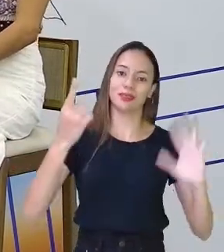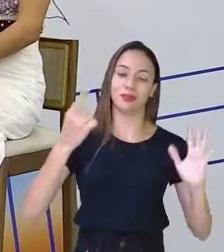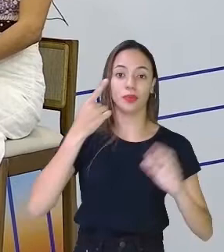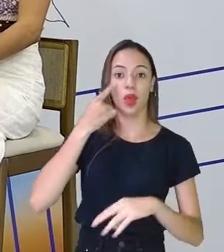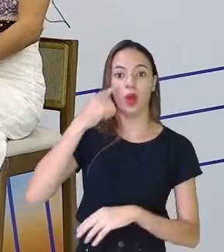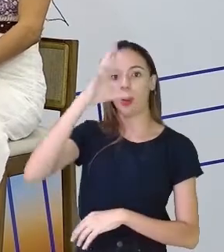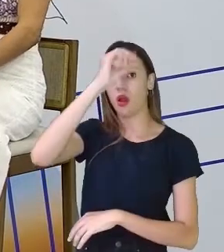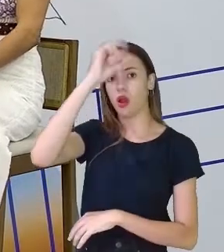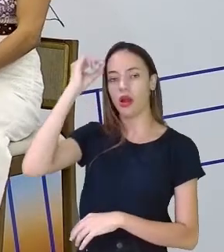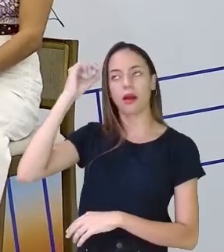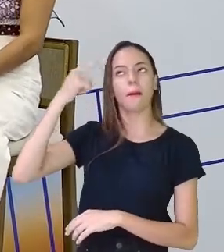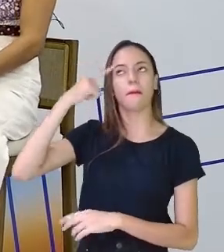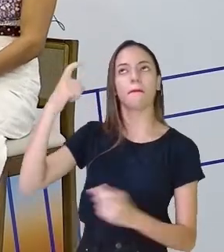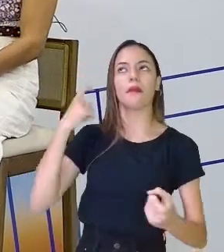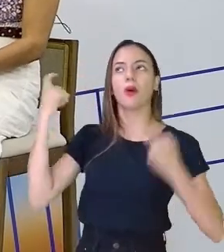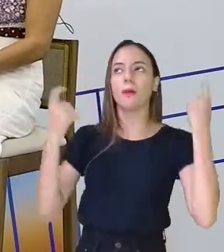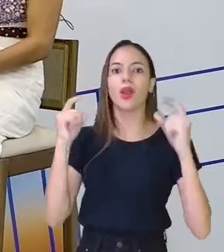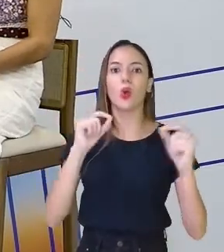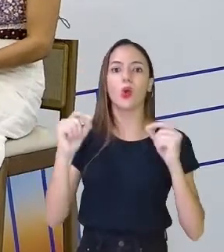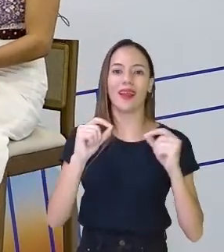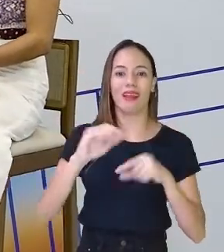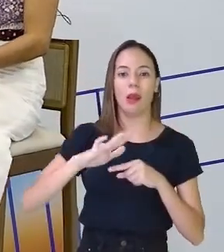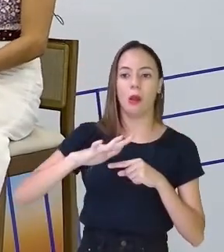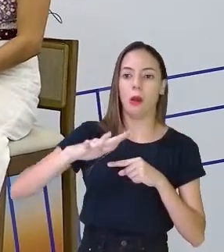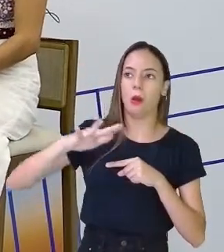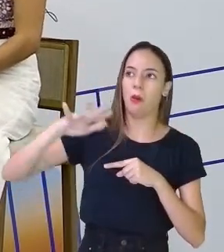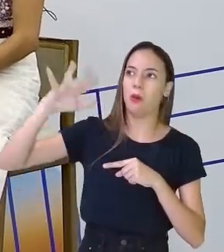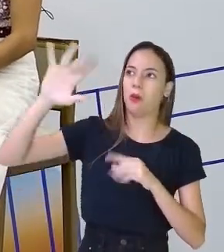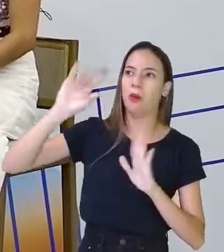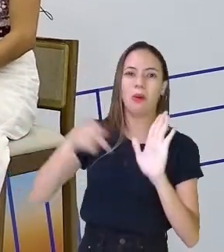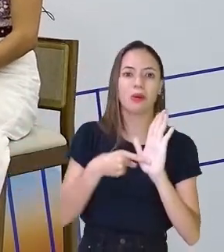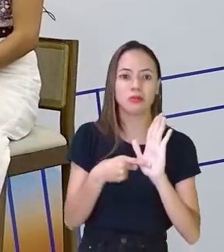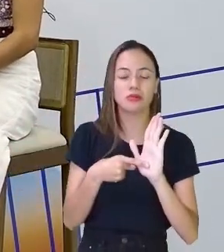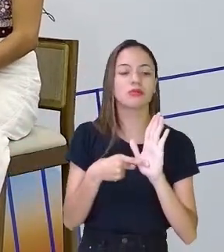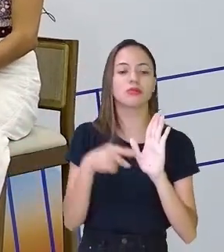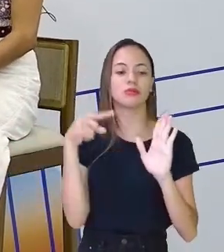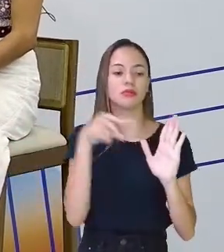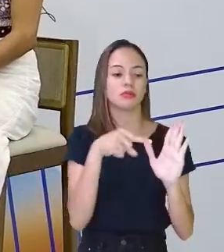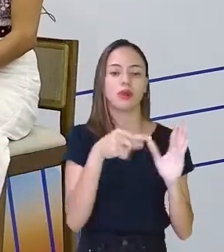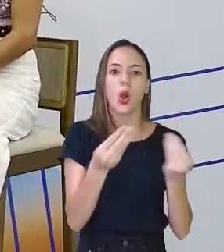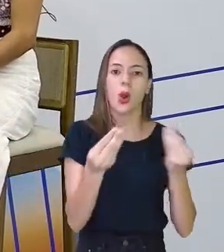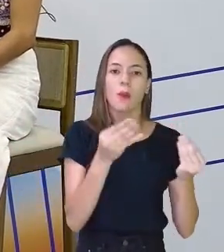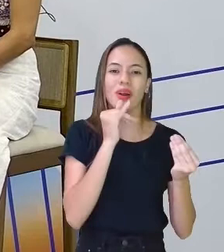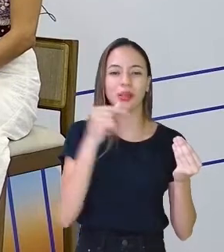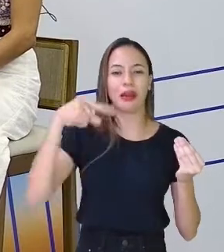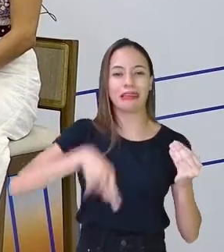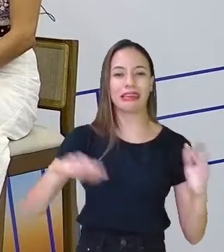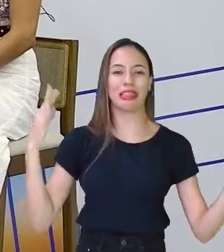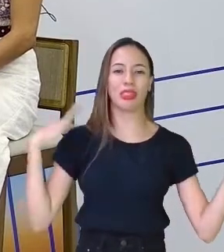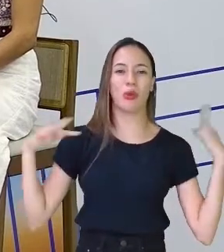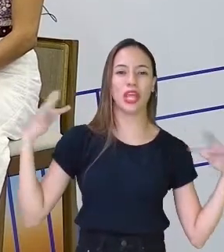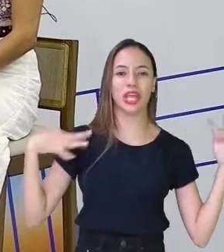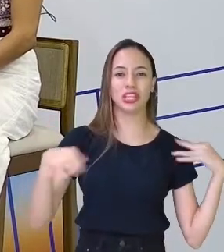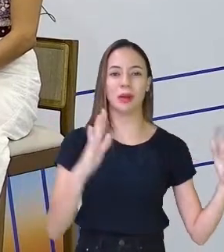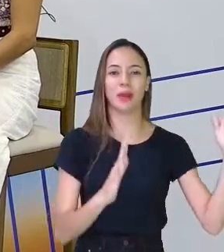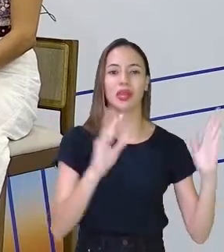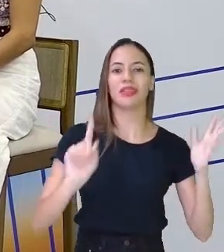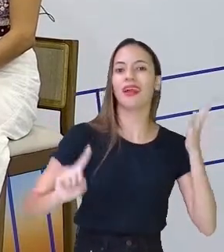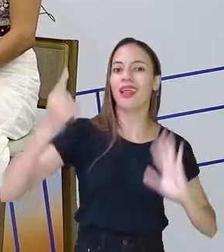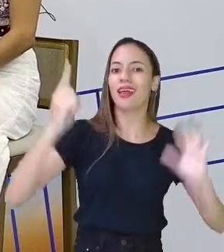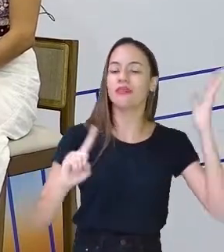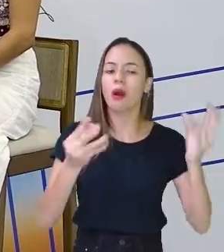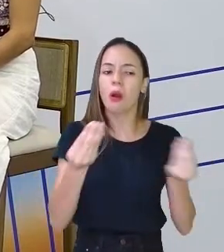com a emissão de gases poluentes provenientes dos eventos. Que vem turista, vem muita gente. E aí, como é que a gente